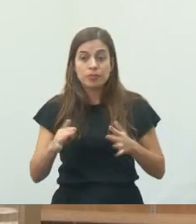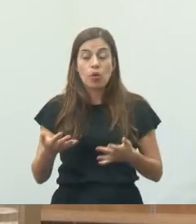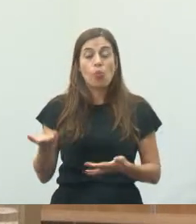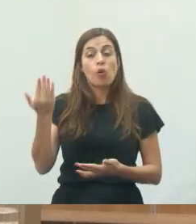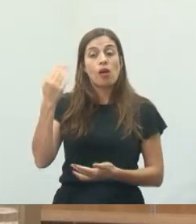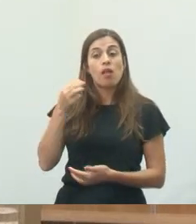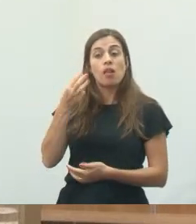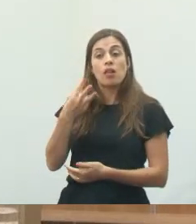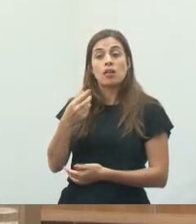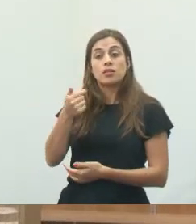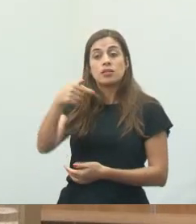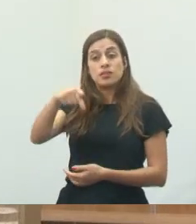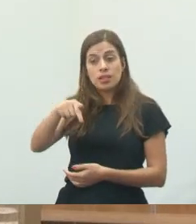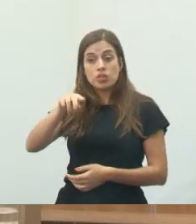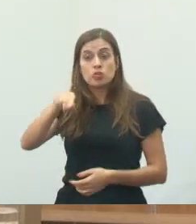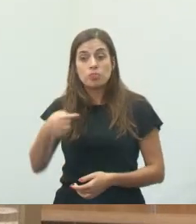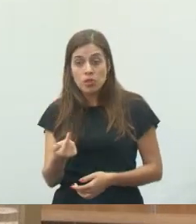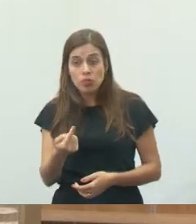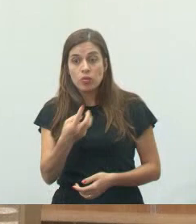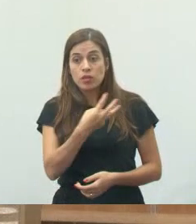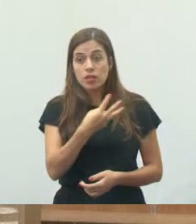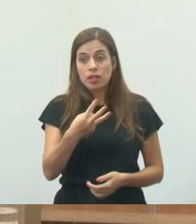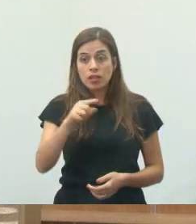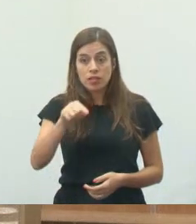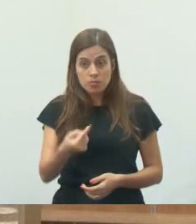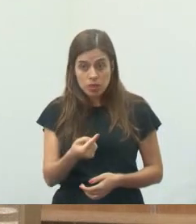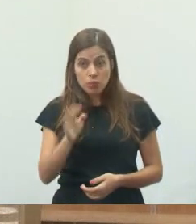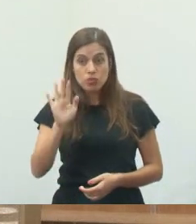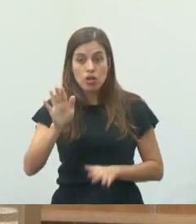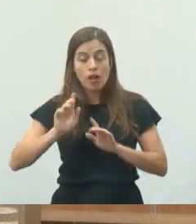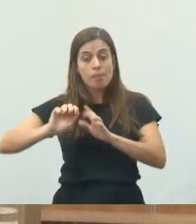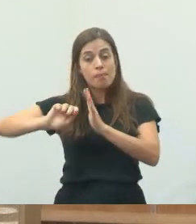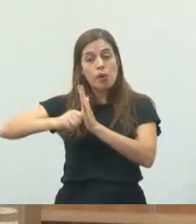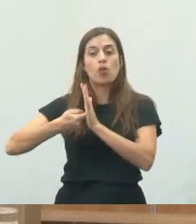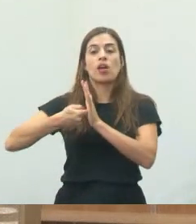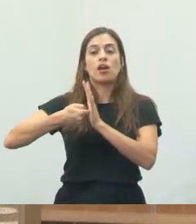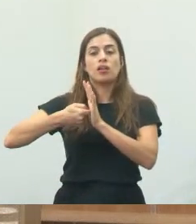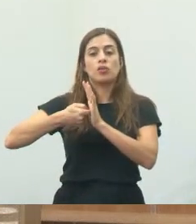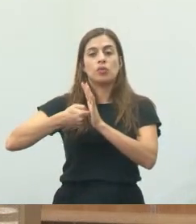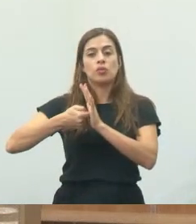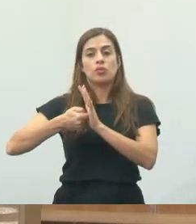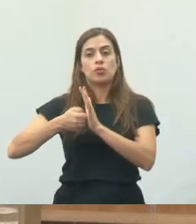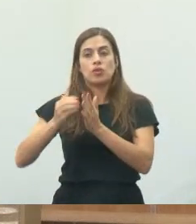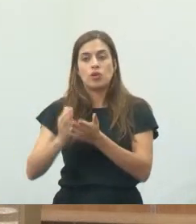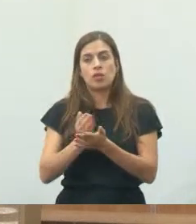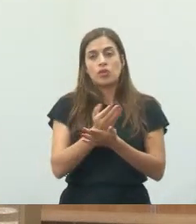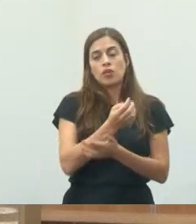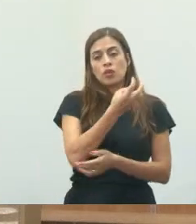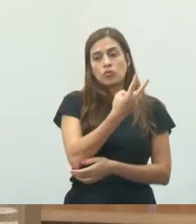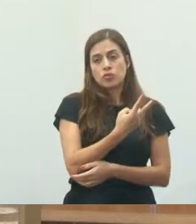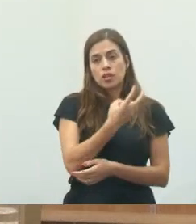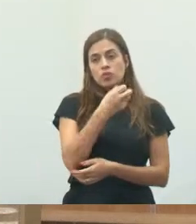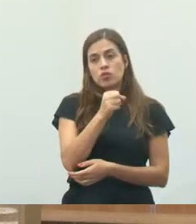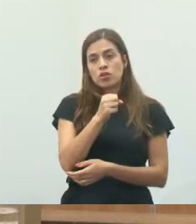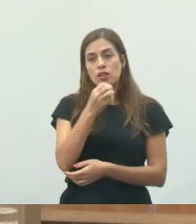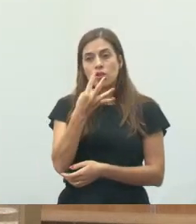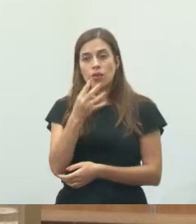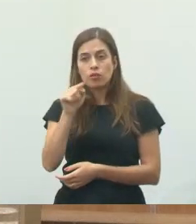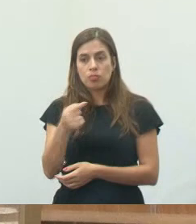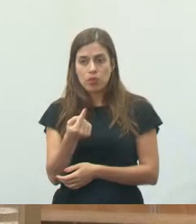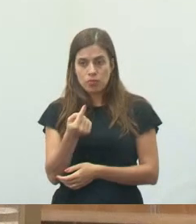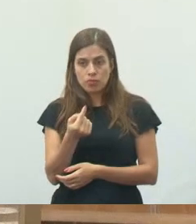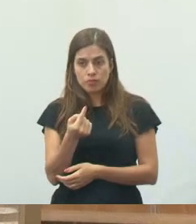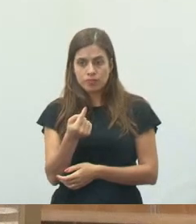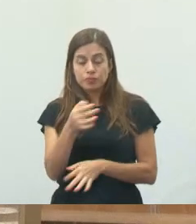R$ 317 mil, R$ mil já havia sido bloqueado. Então, o que tinha sido desviado era R$ 284 mil.